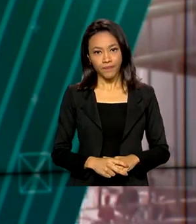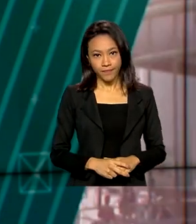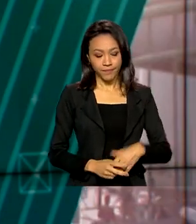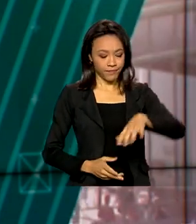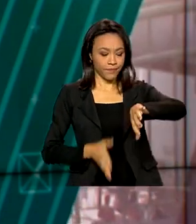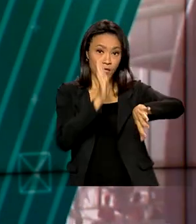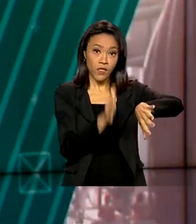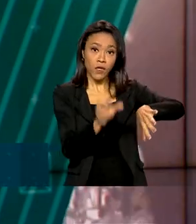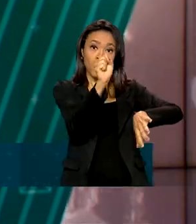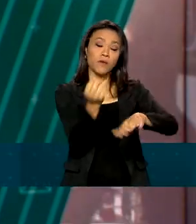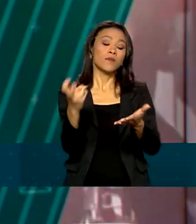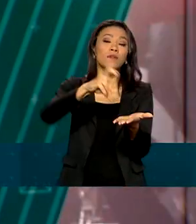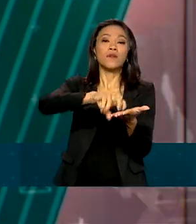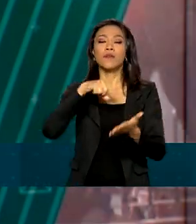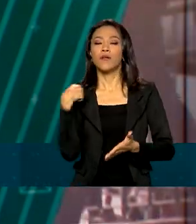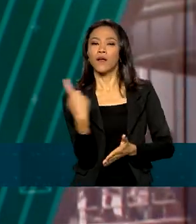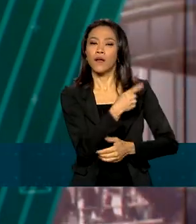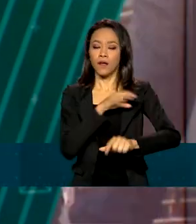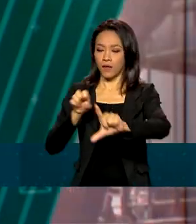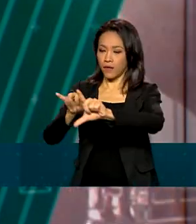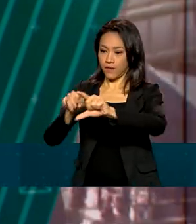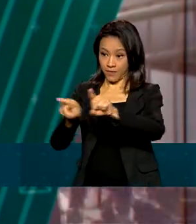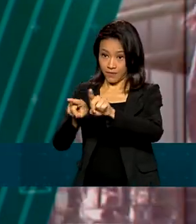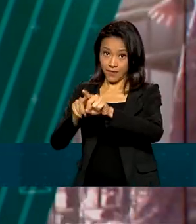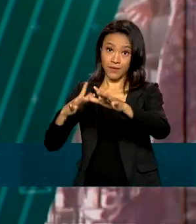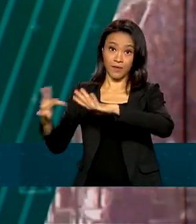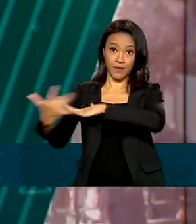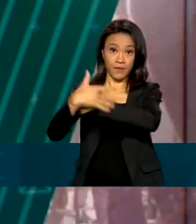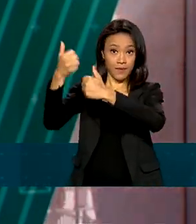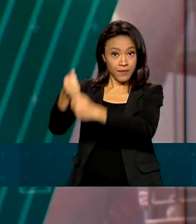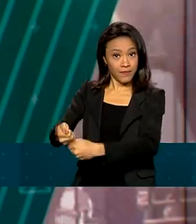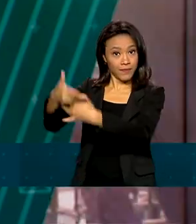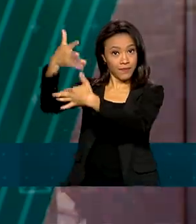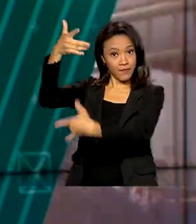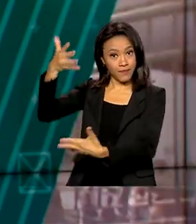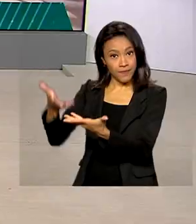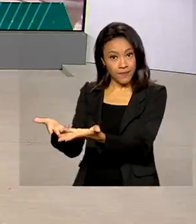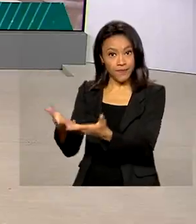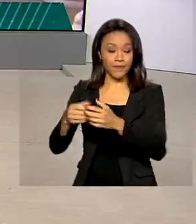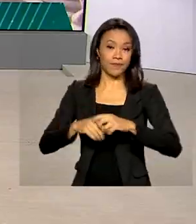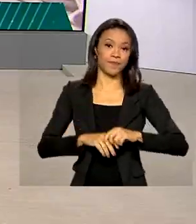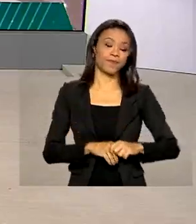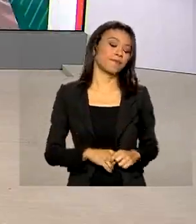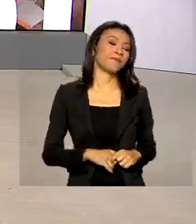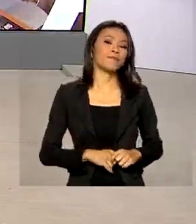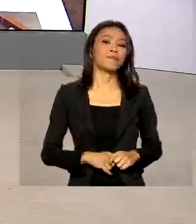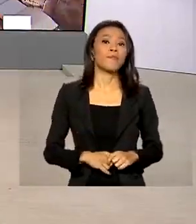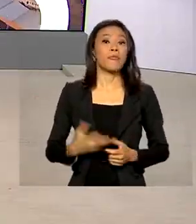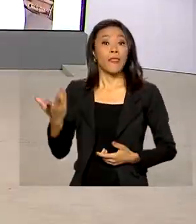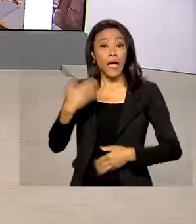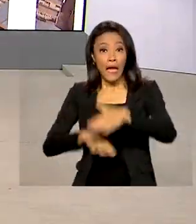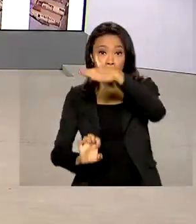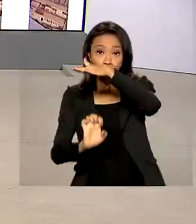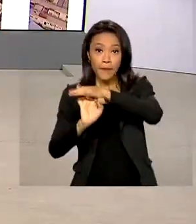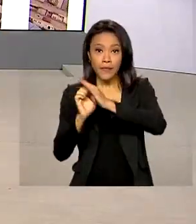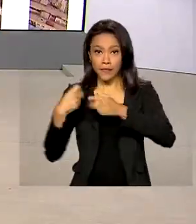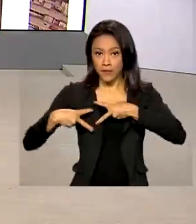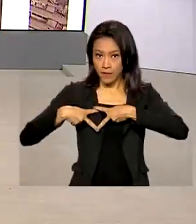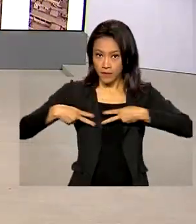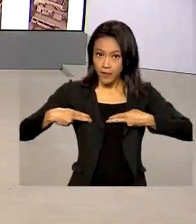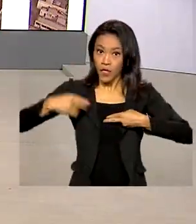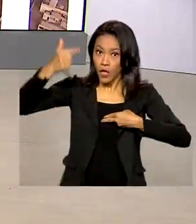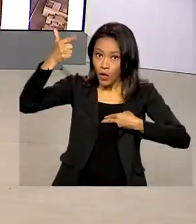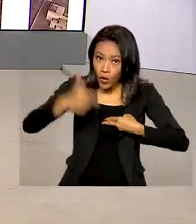São 8 horas da manhã e estamos ao vivo também pelas redes sociais. A Petrobras anunciou nova